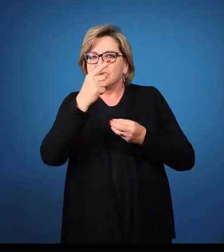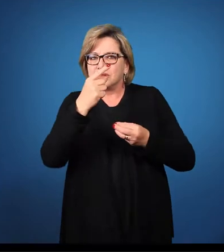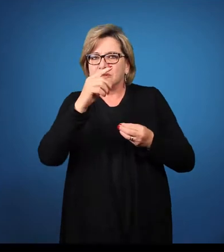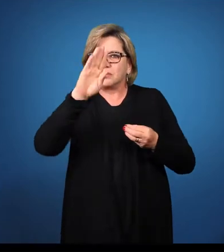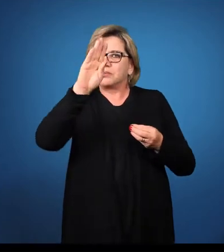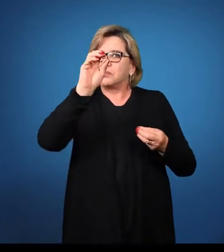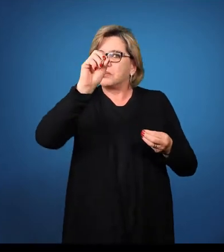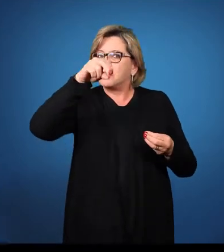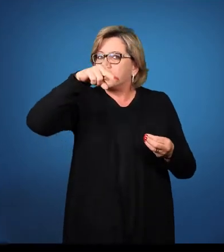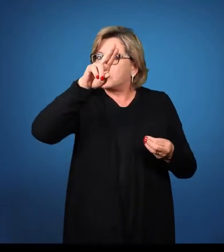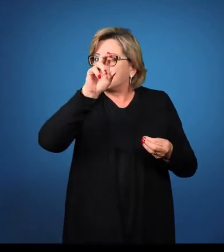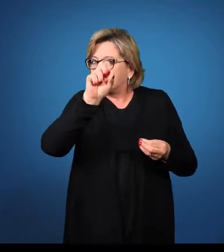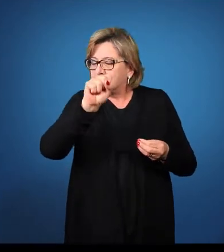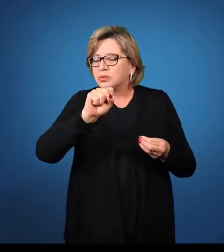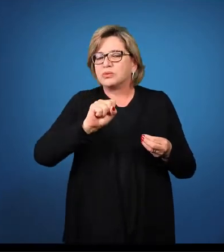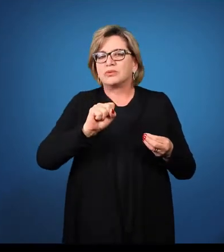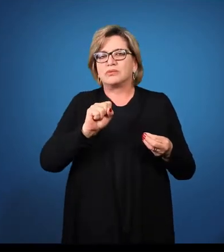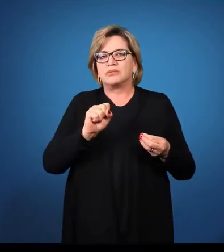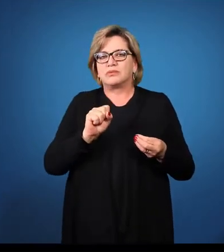bônus,